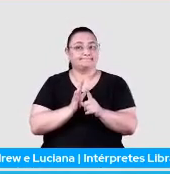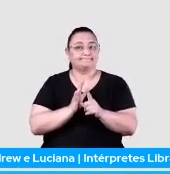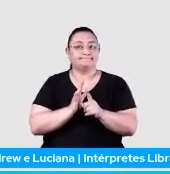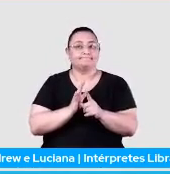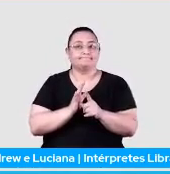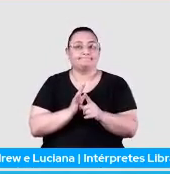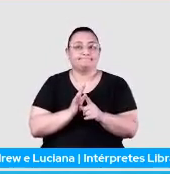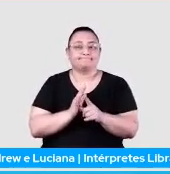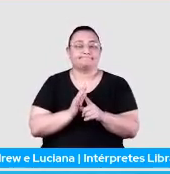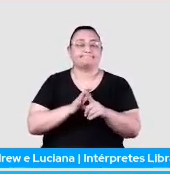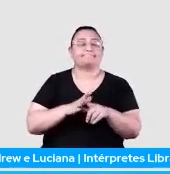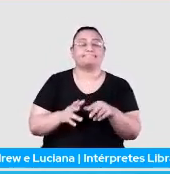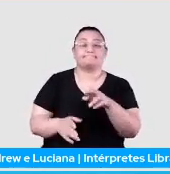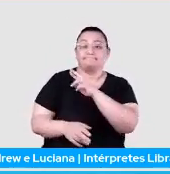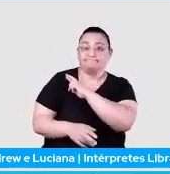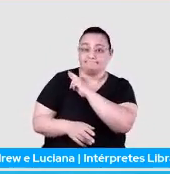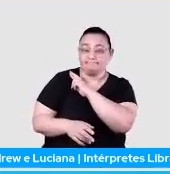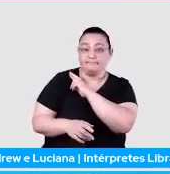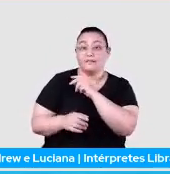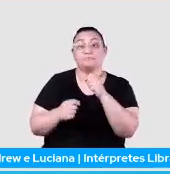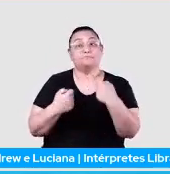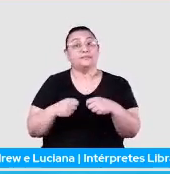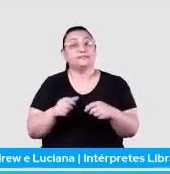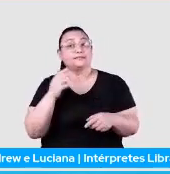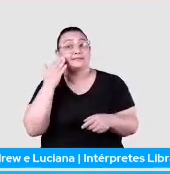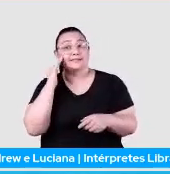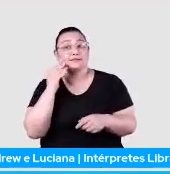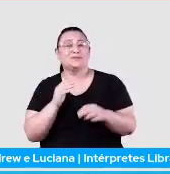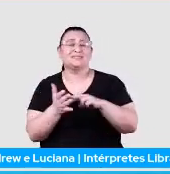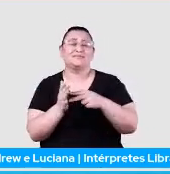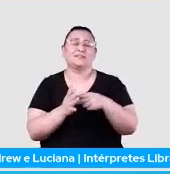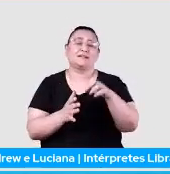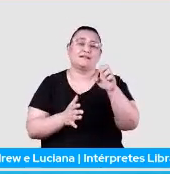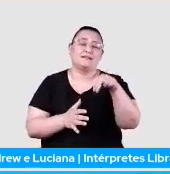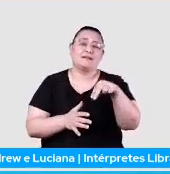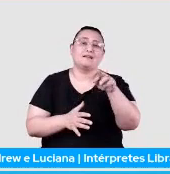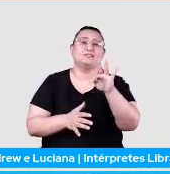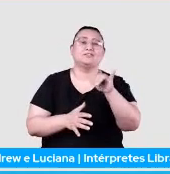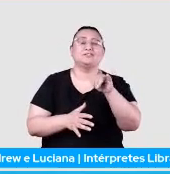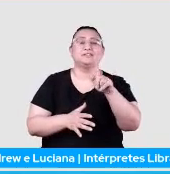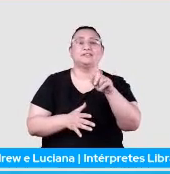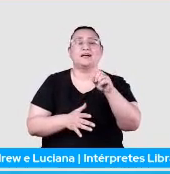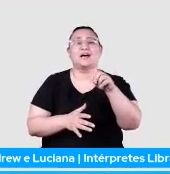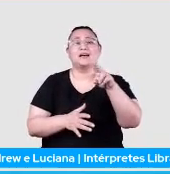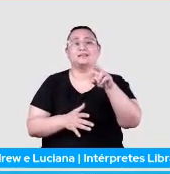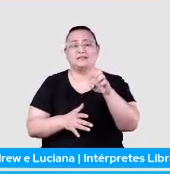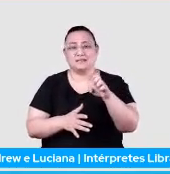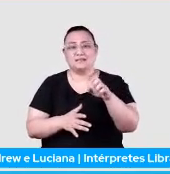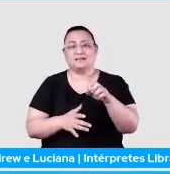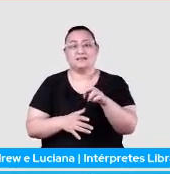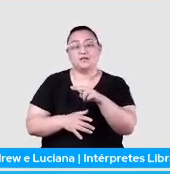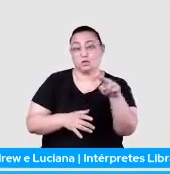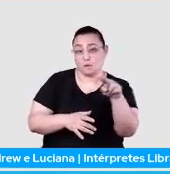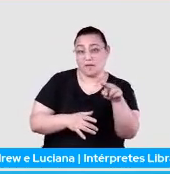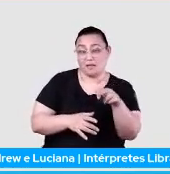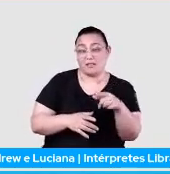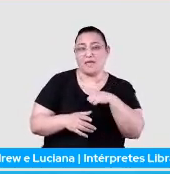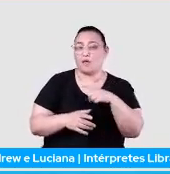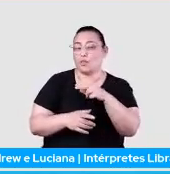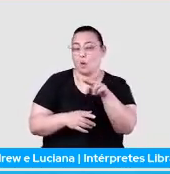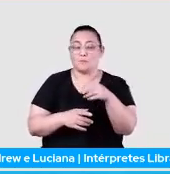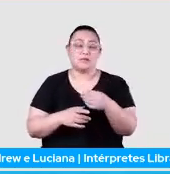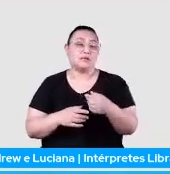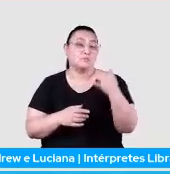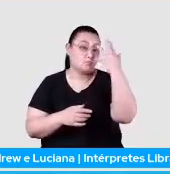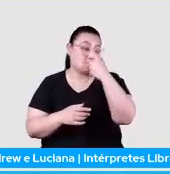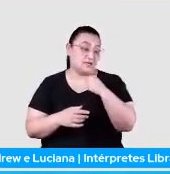tarefa, a gente precisa entender o que é uma entidade nomeada. Entidade nomeada é mais um nome bonito para descrever palavras, né, para